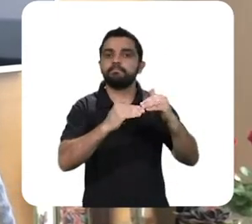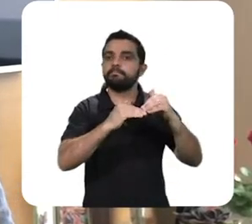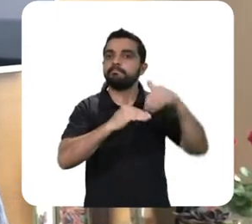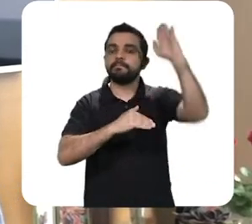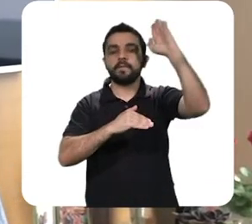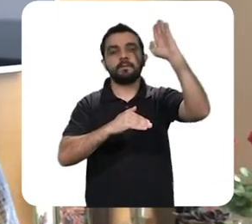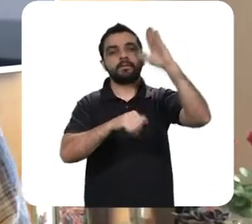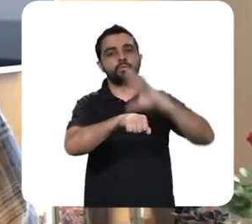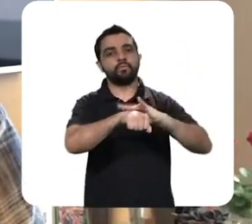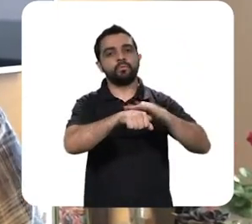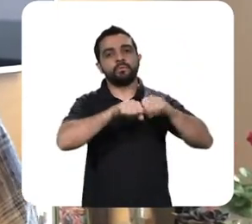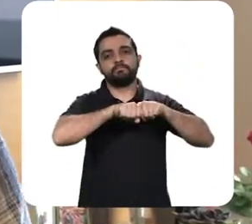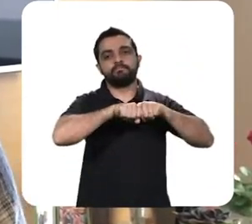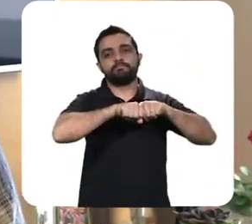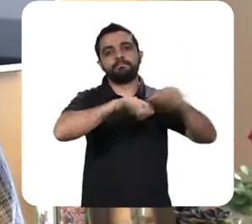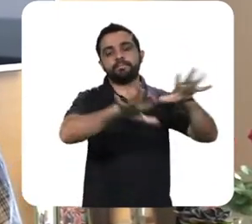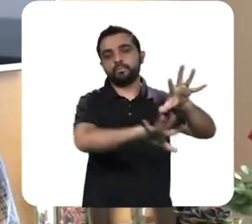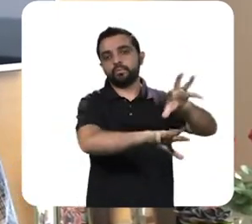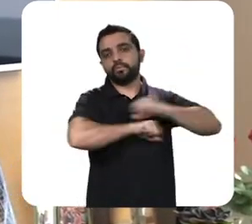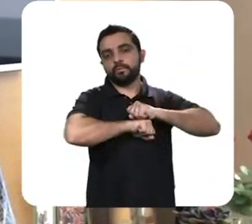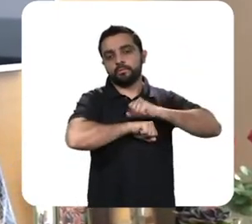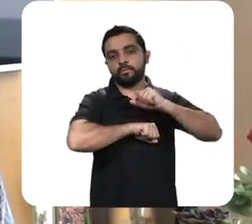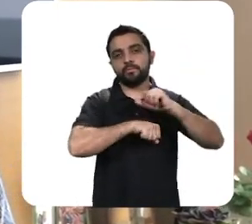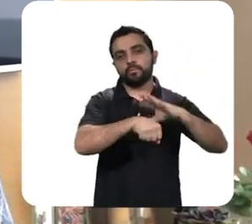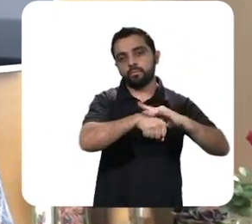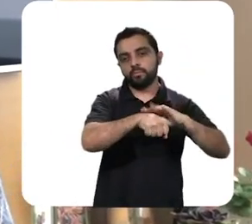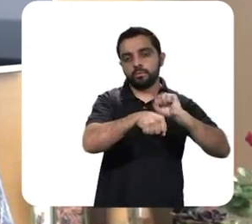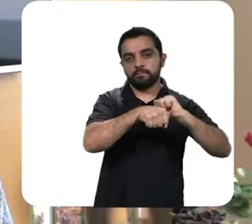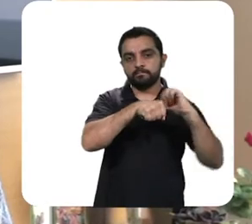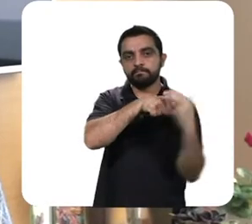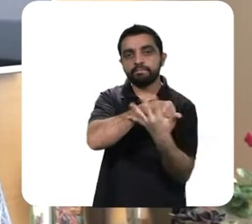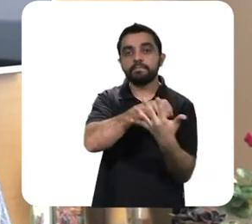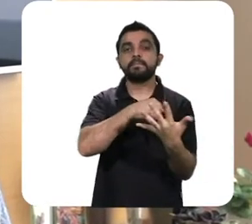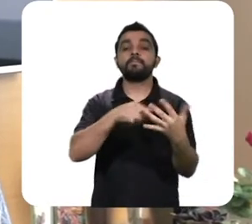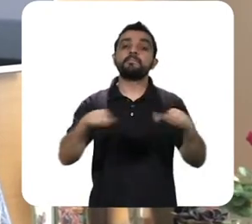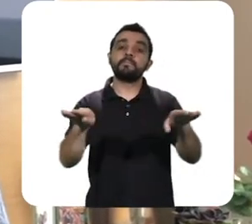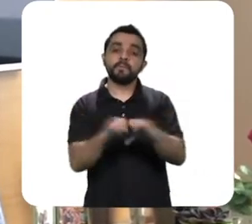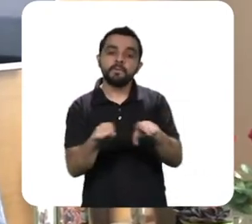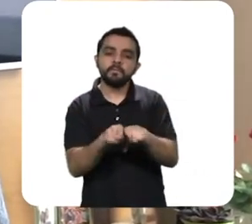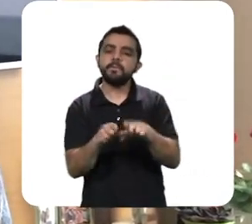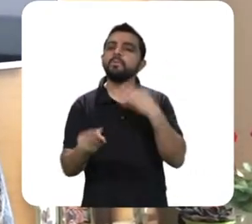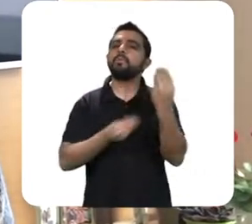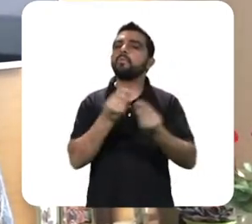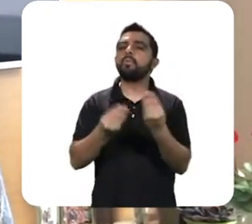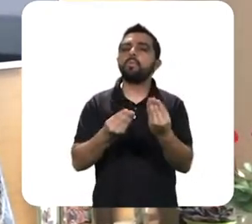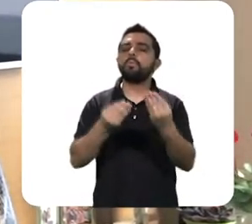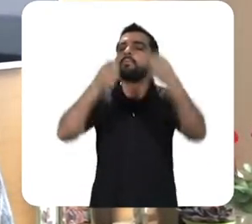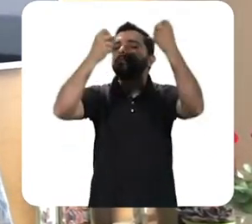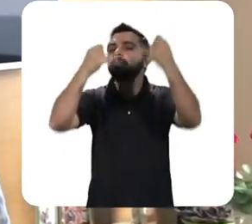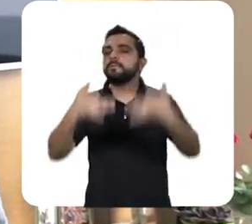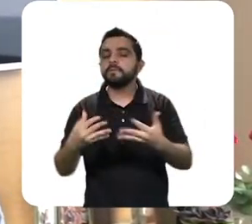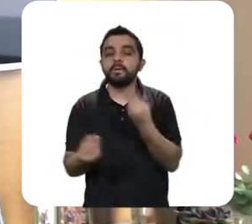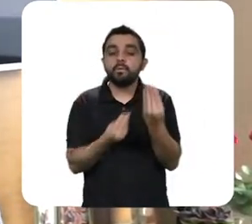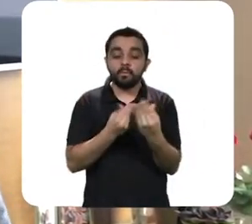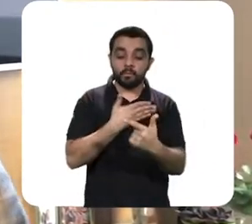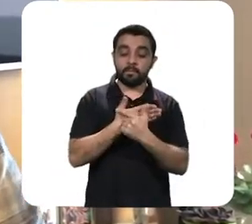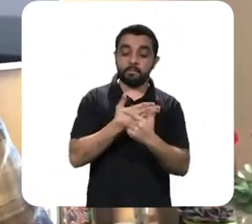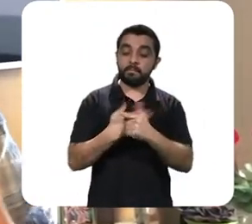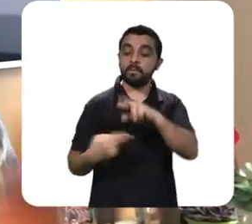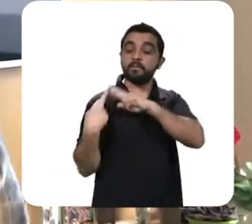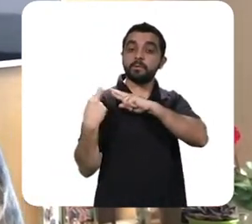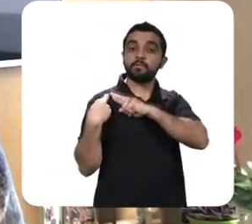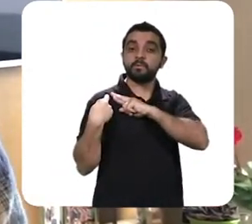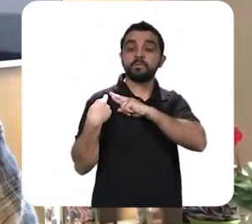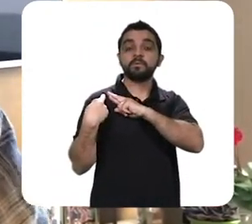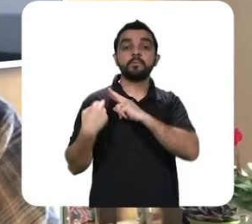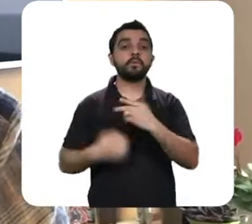tem e concentra o maior número de infecções pelo coronavírus, questões que envolvem também a participação do Estado, qual